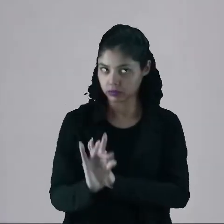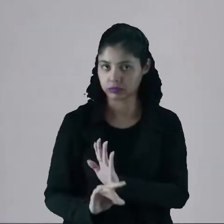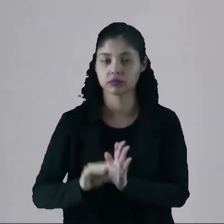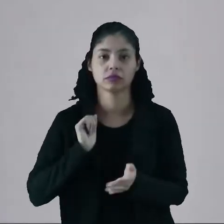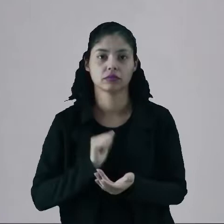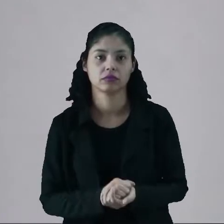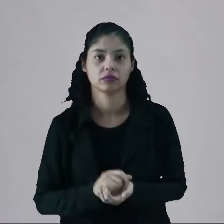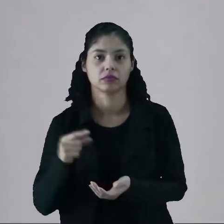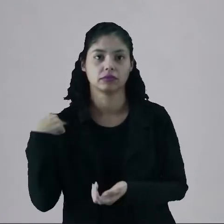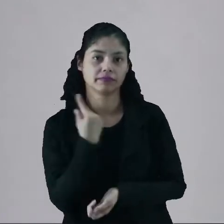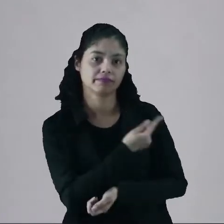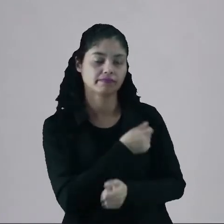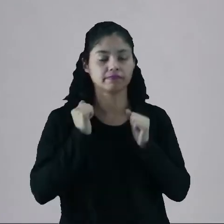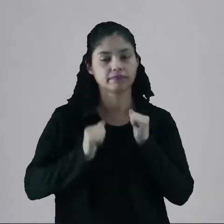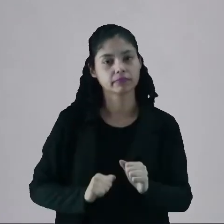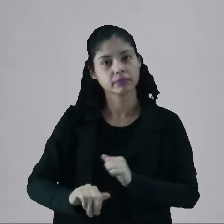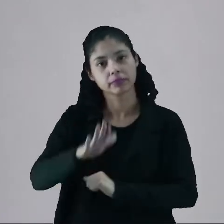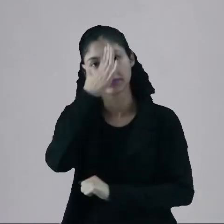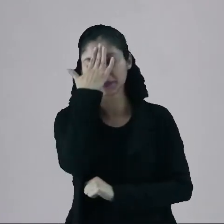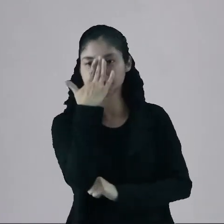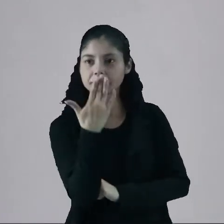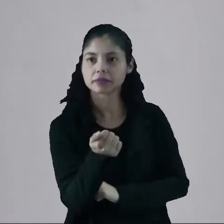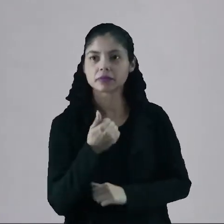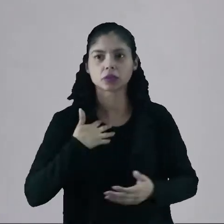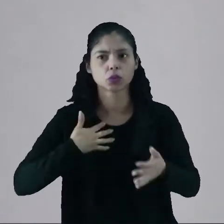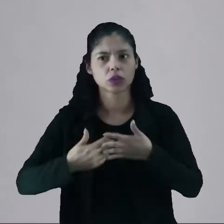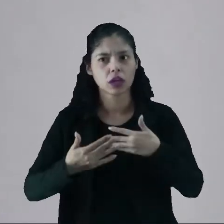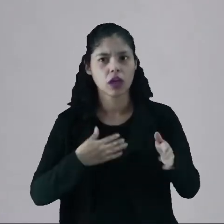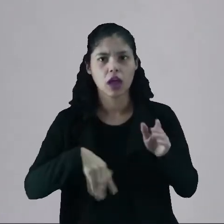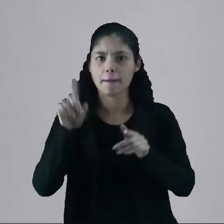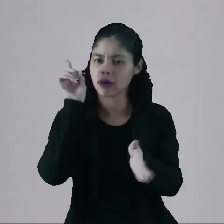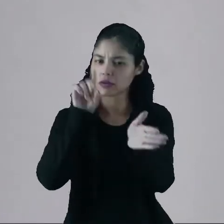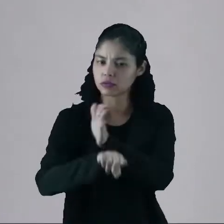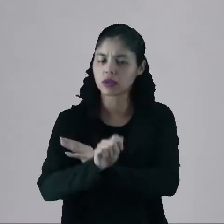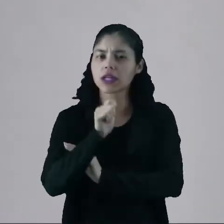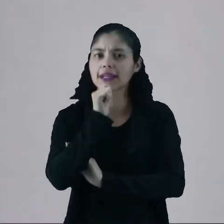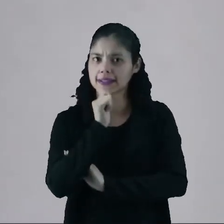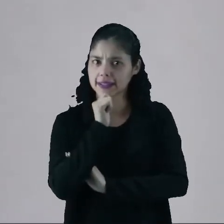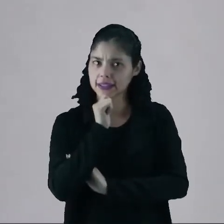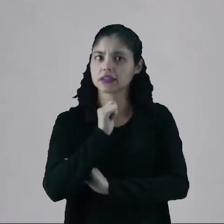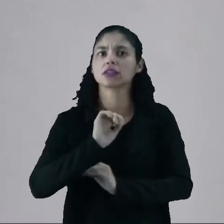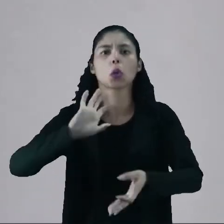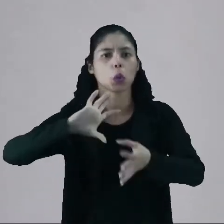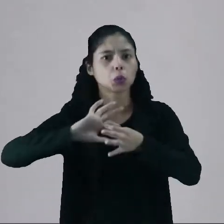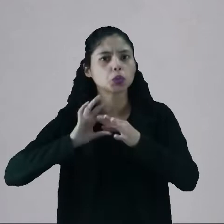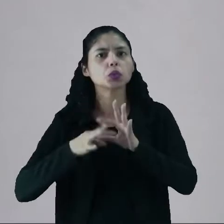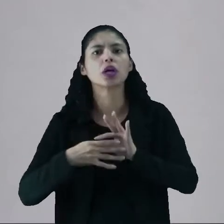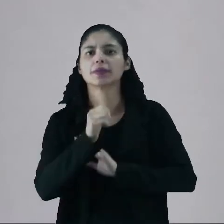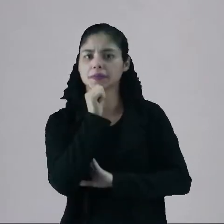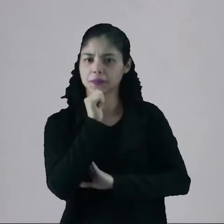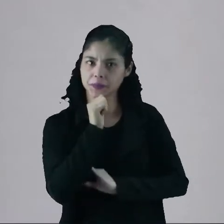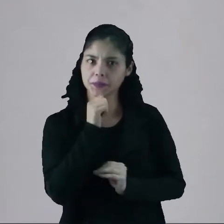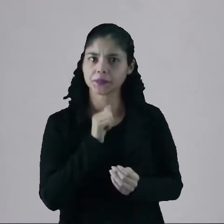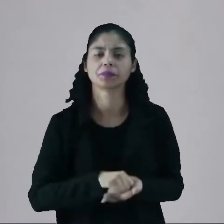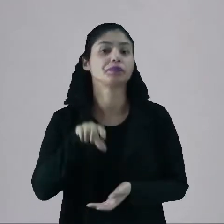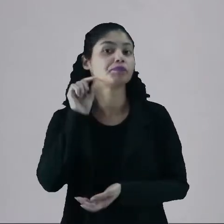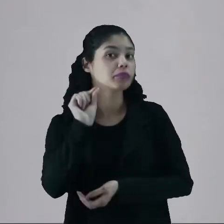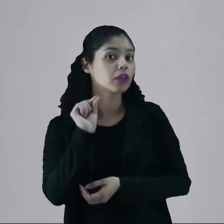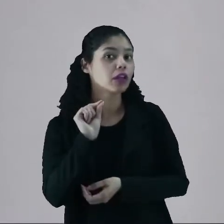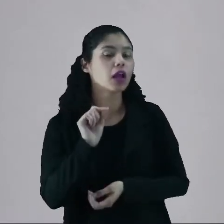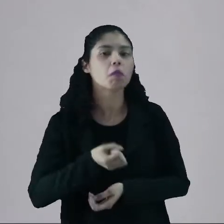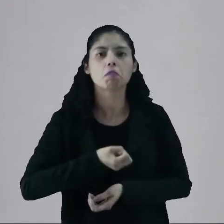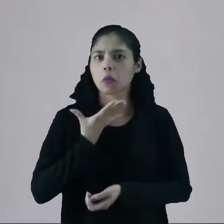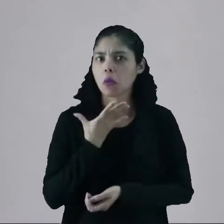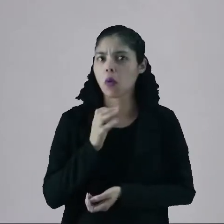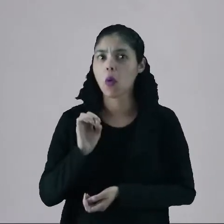para a gente poder saber em determinadas questões que são contextualizadas, o que é mais